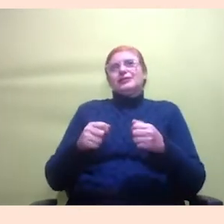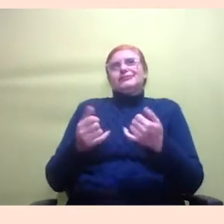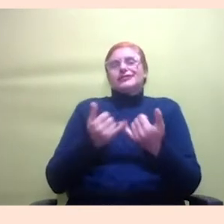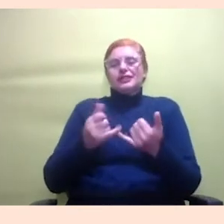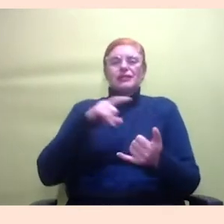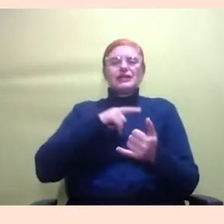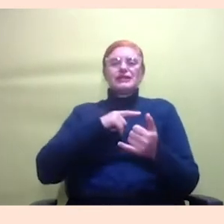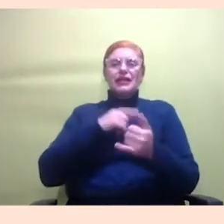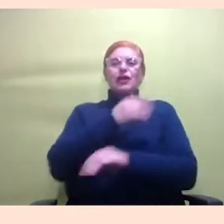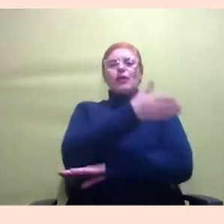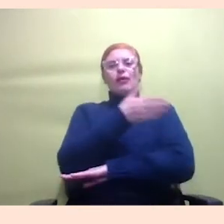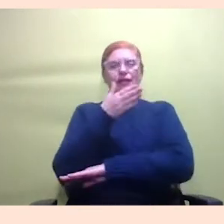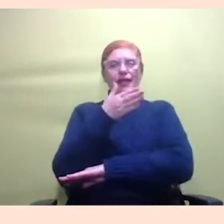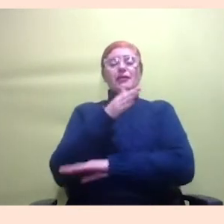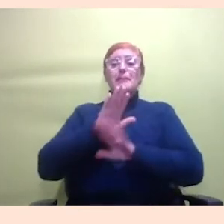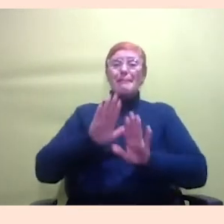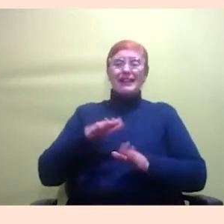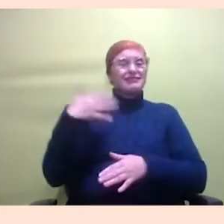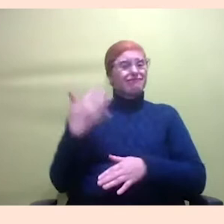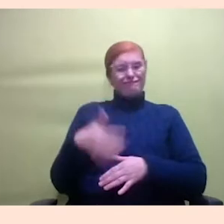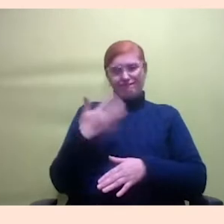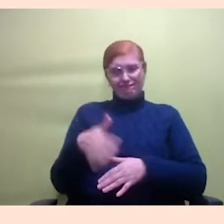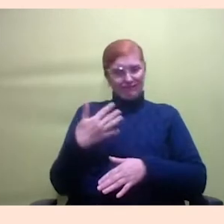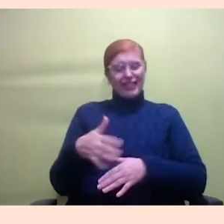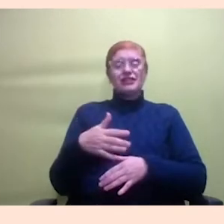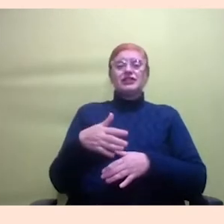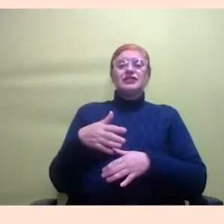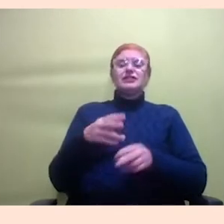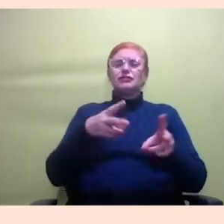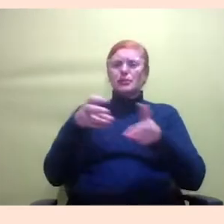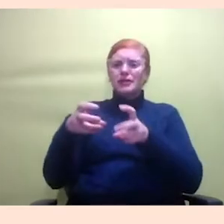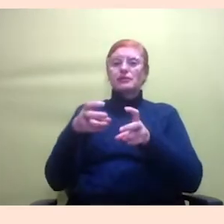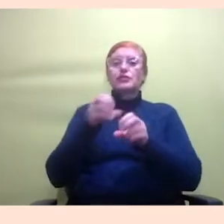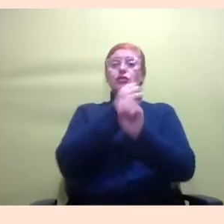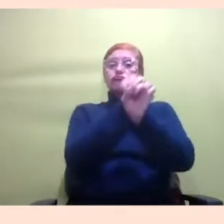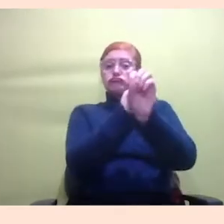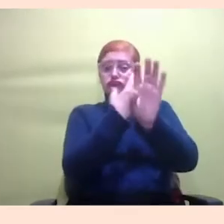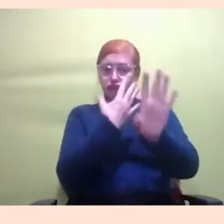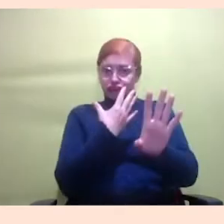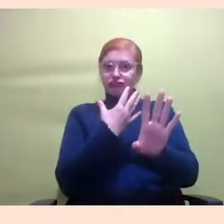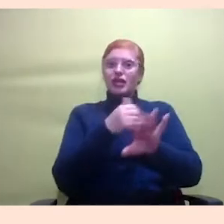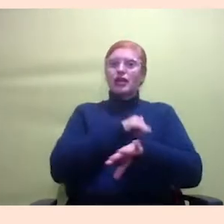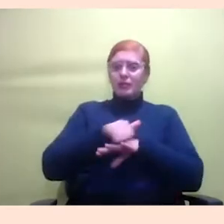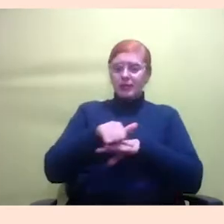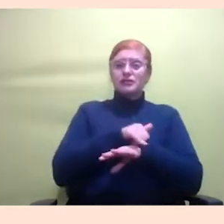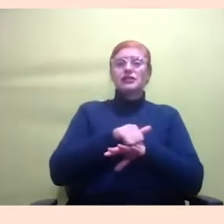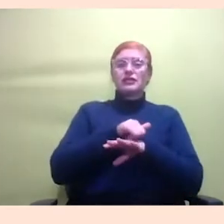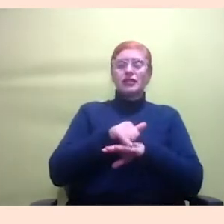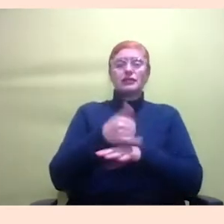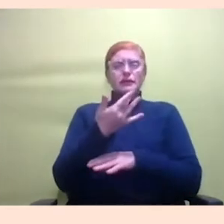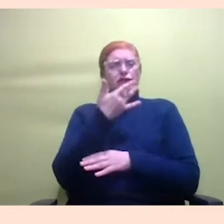caro. Então, gente viu também na educação à distância uma alternativa pra facilitar, né?